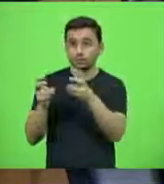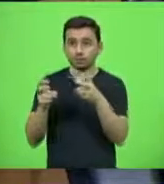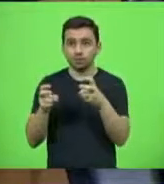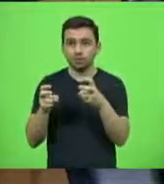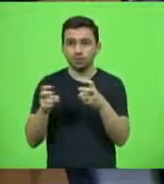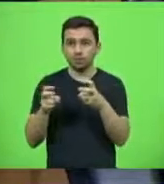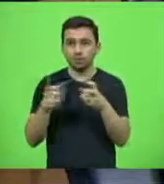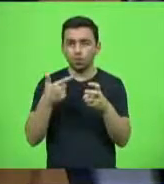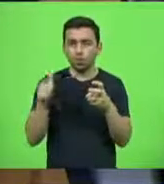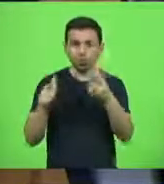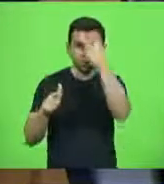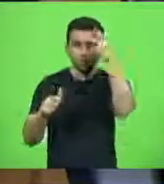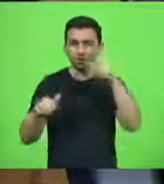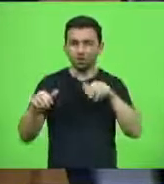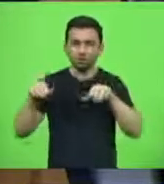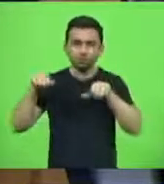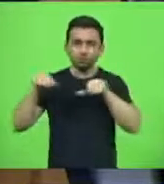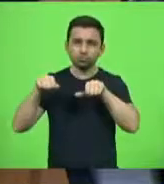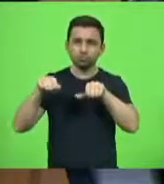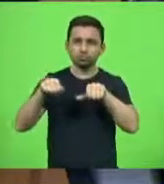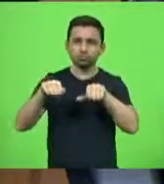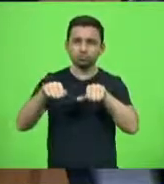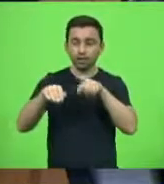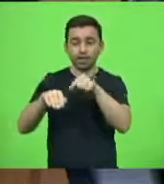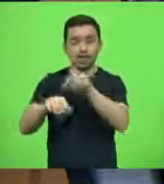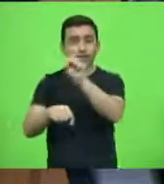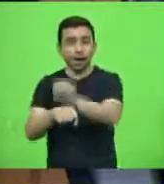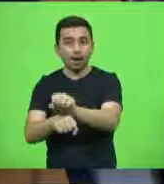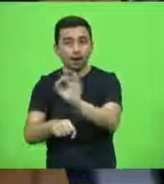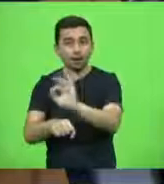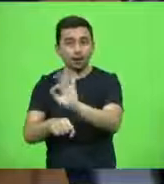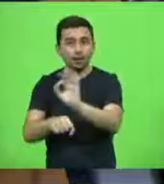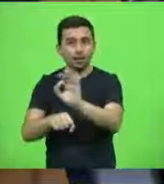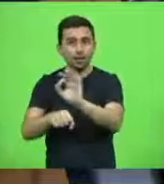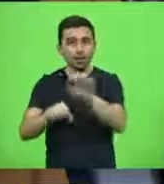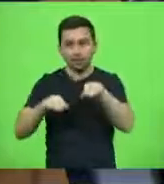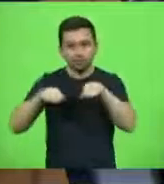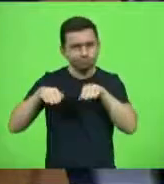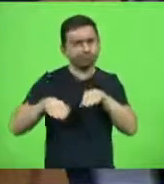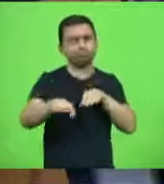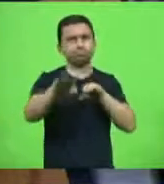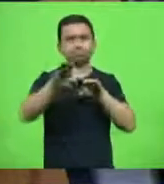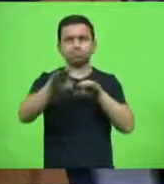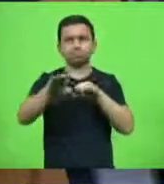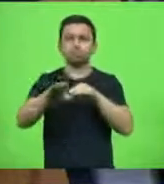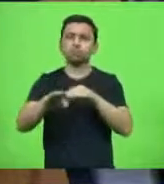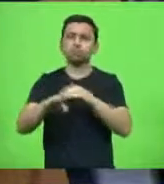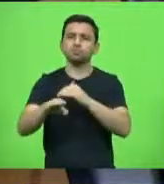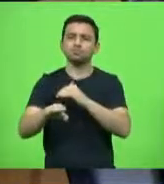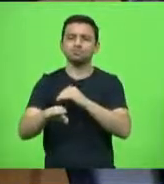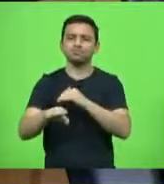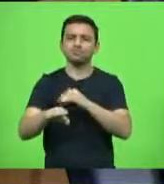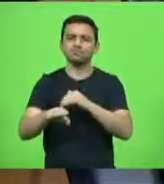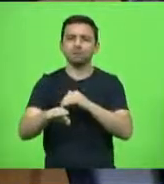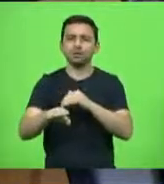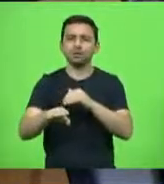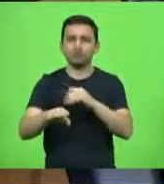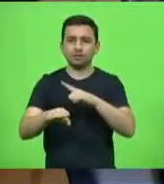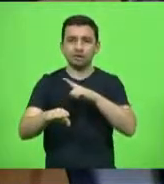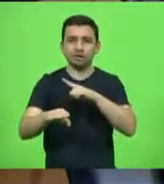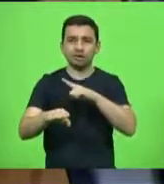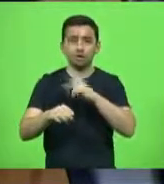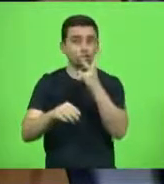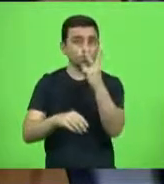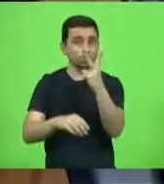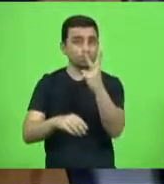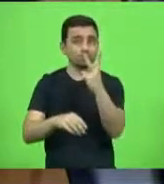do meu carro e ele não freou, ele atropelou um animal silvestre que estava passando, eram dois.